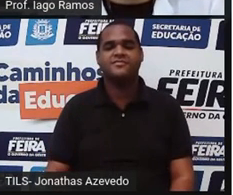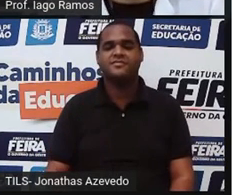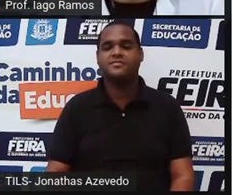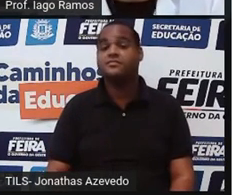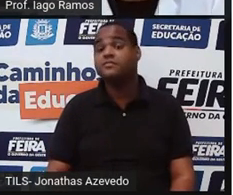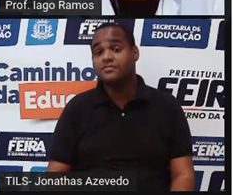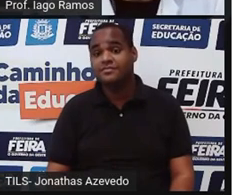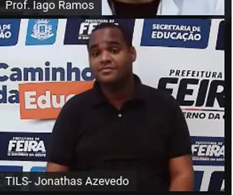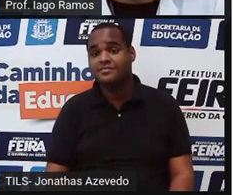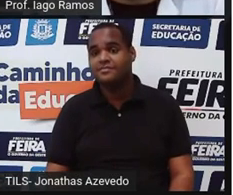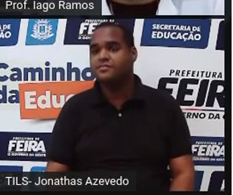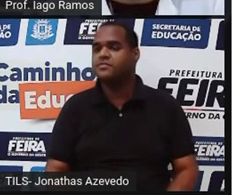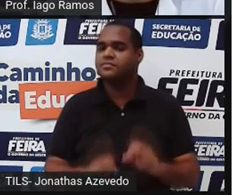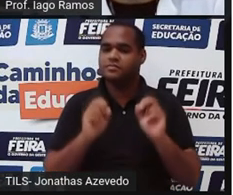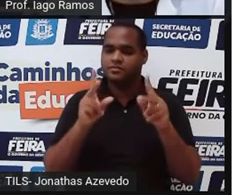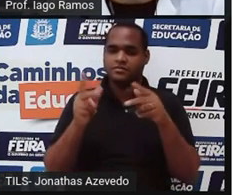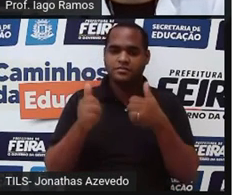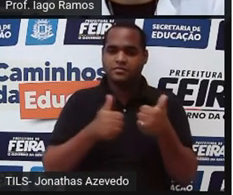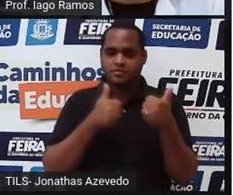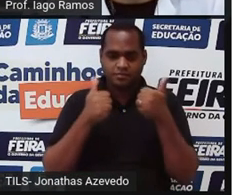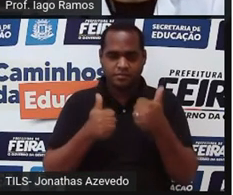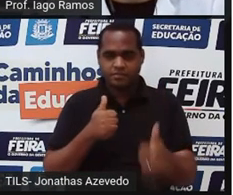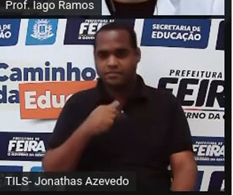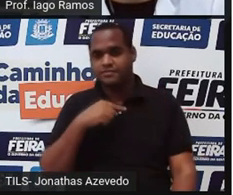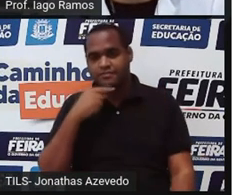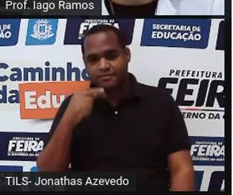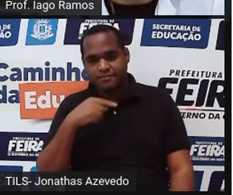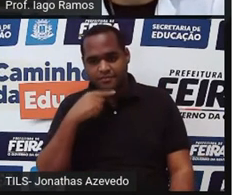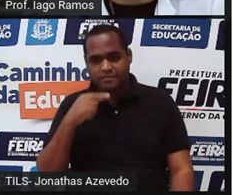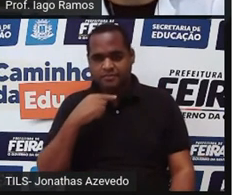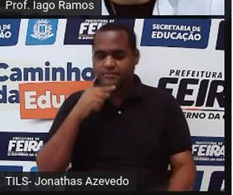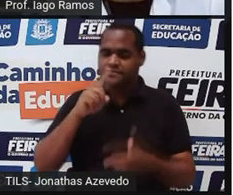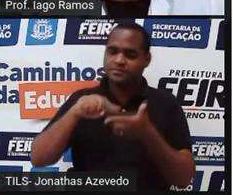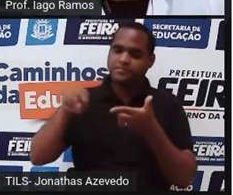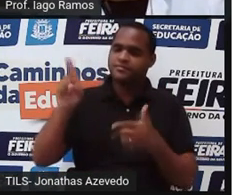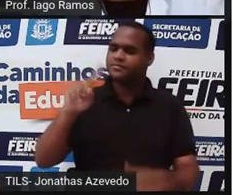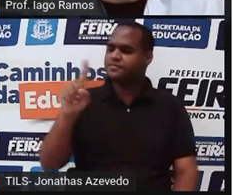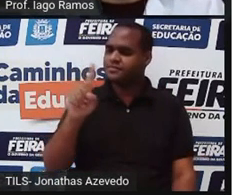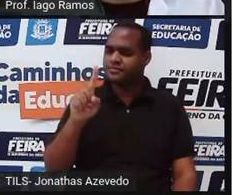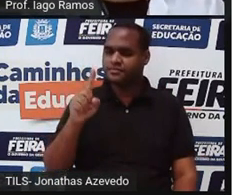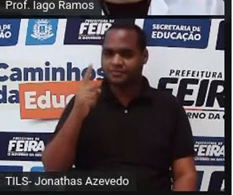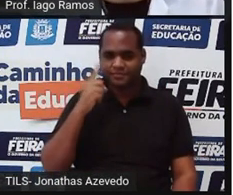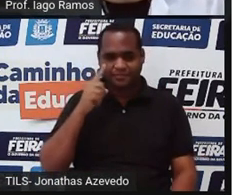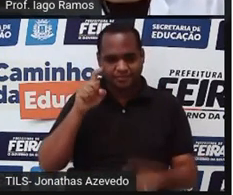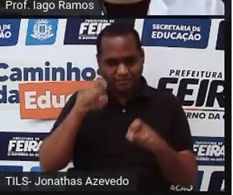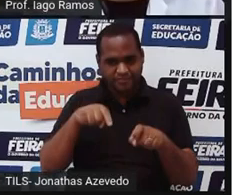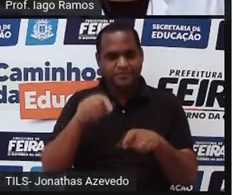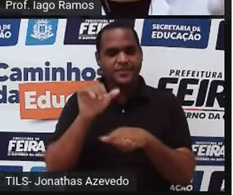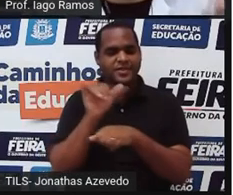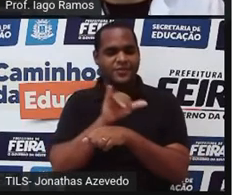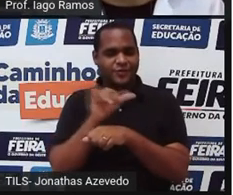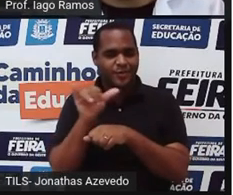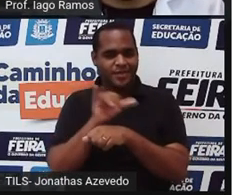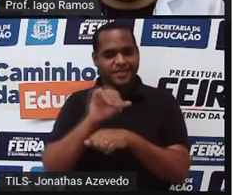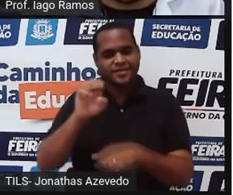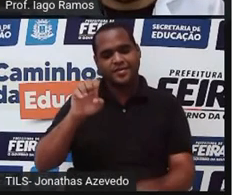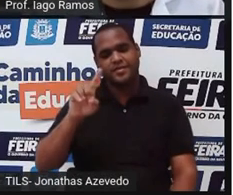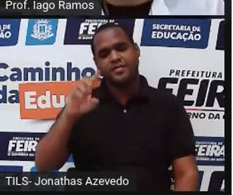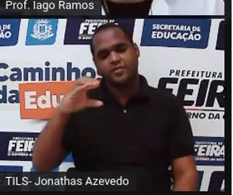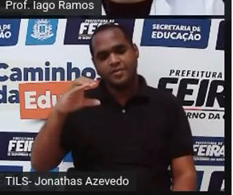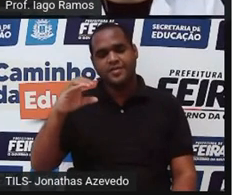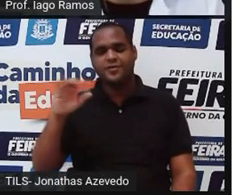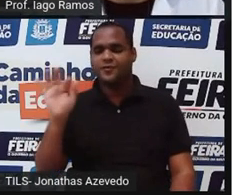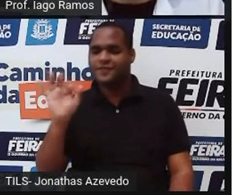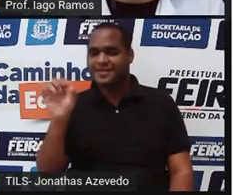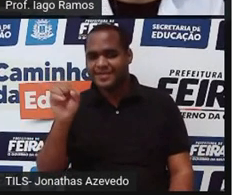então caso tenha ficado alguma duvidazinha não tem problema acesse o canal do YouTube Seduc Feride Santana